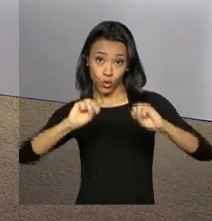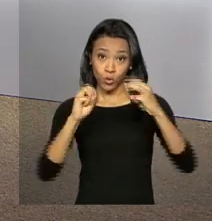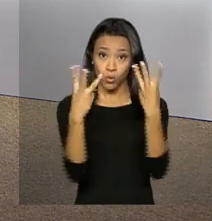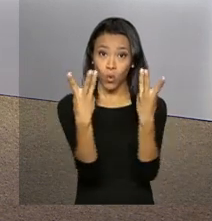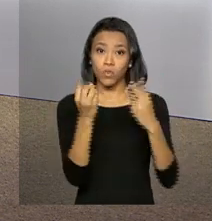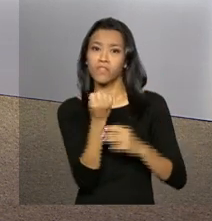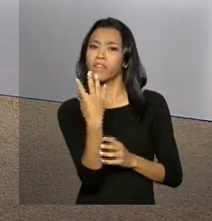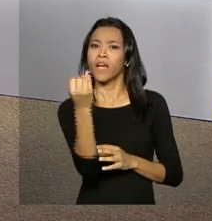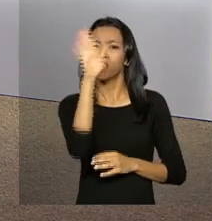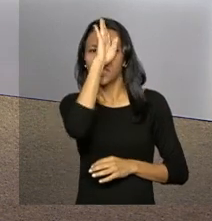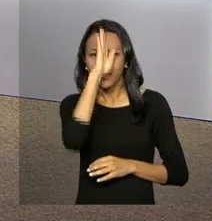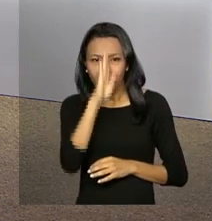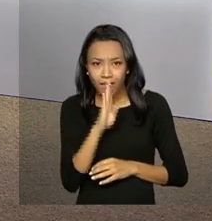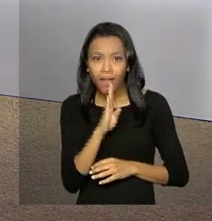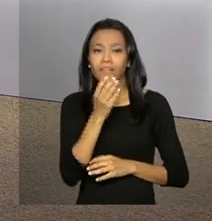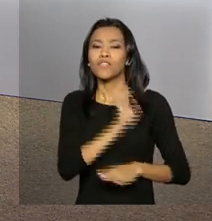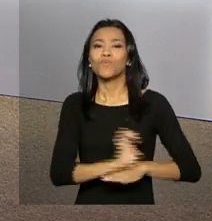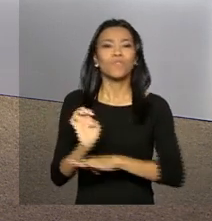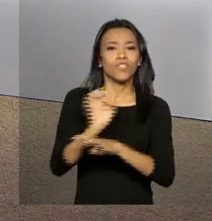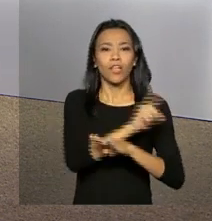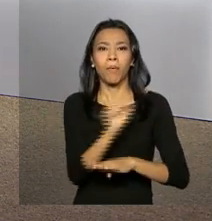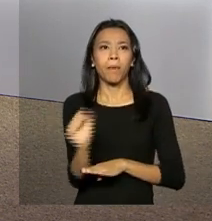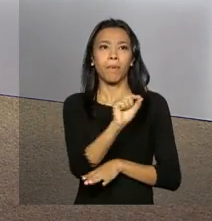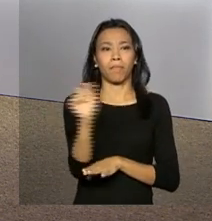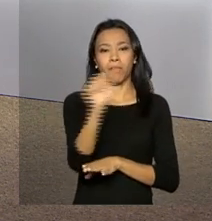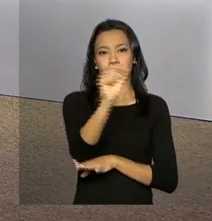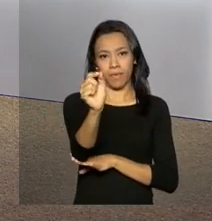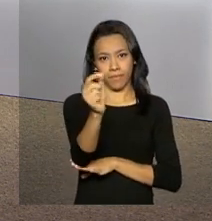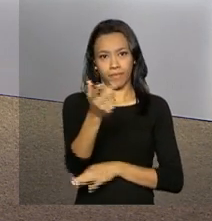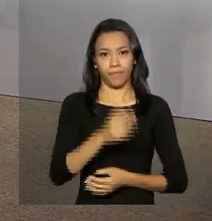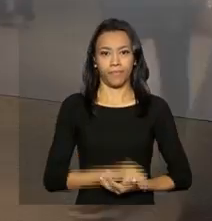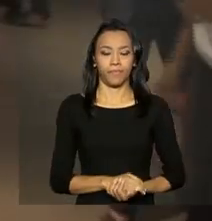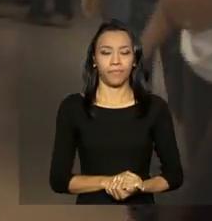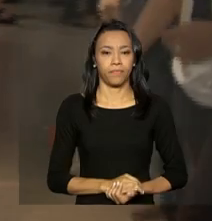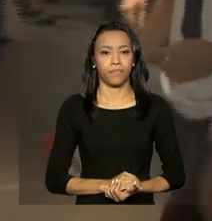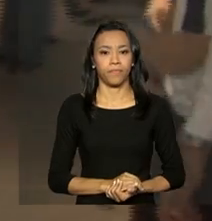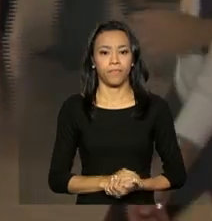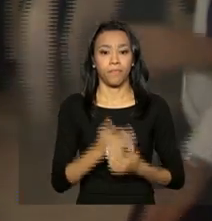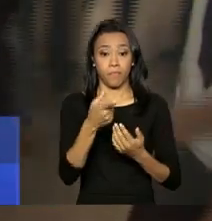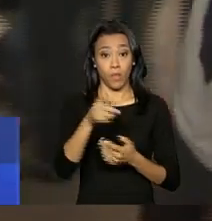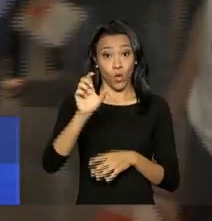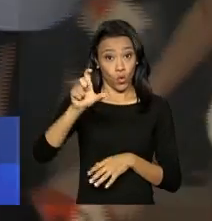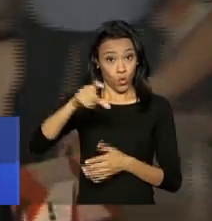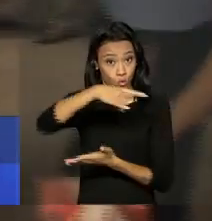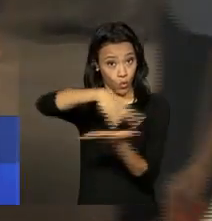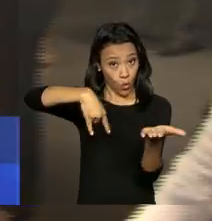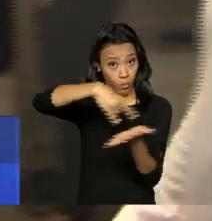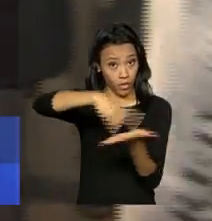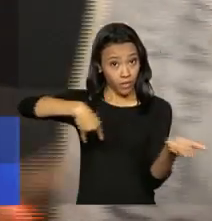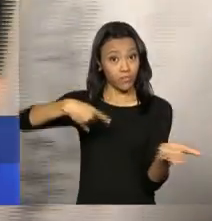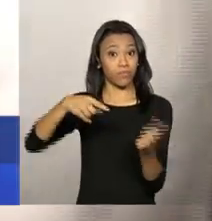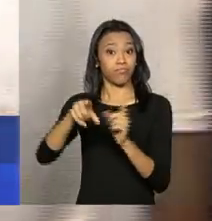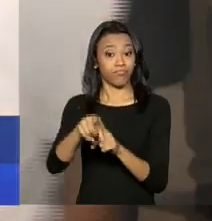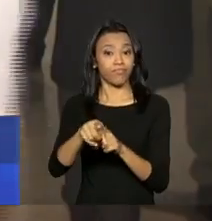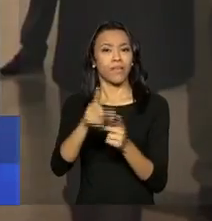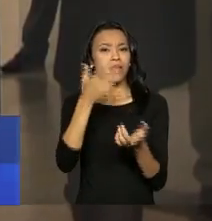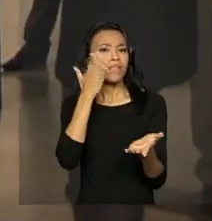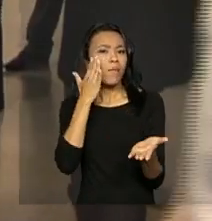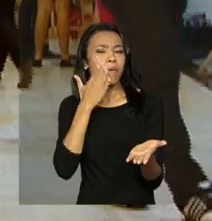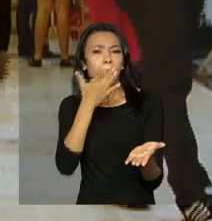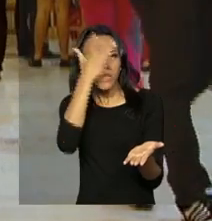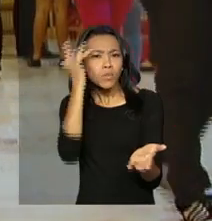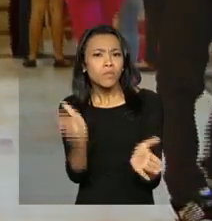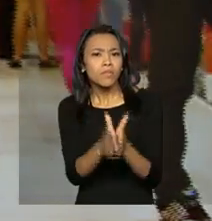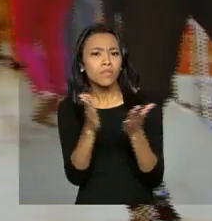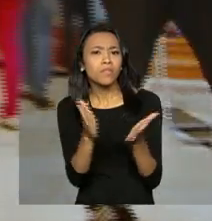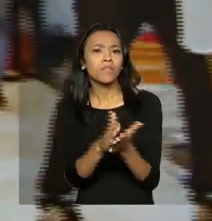viagens de graça em ônibus interestaduais. O documento vai identificar o jovem de baixa renda